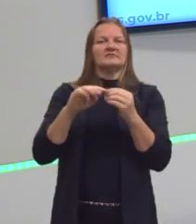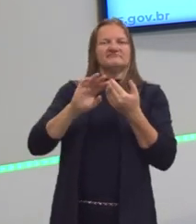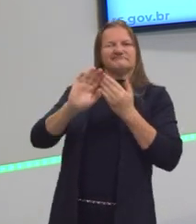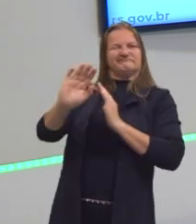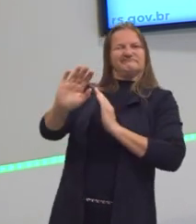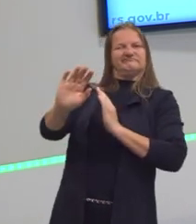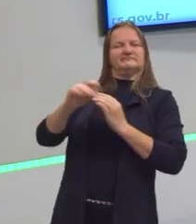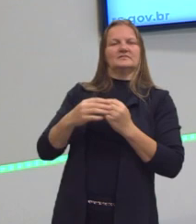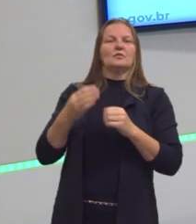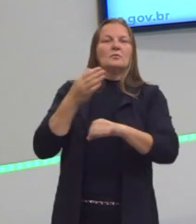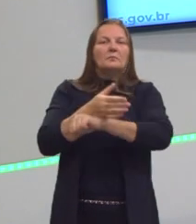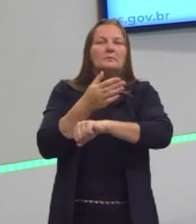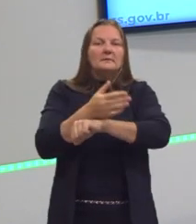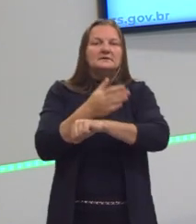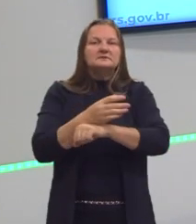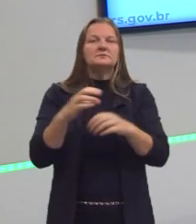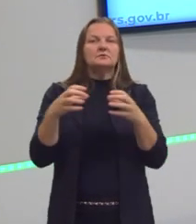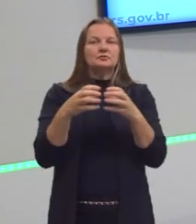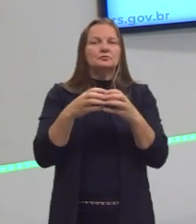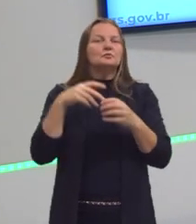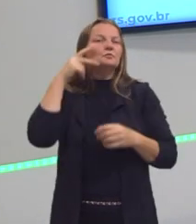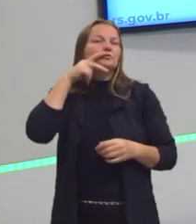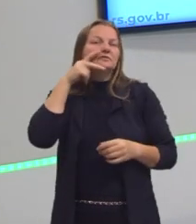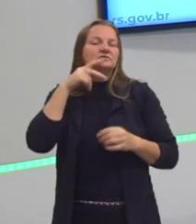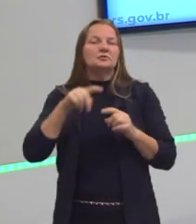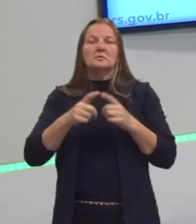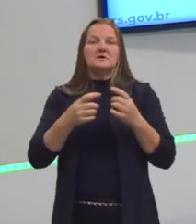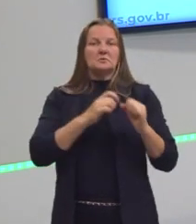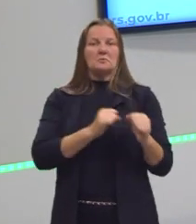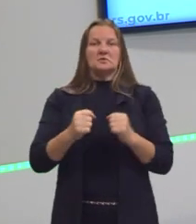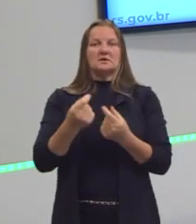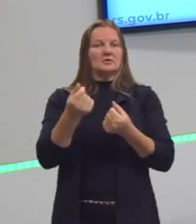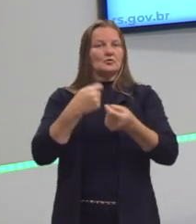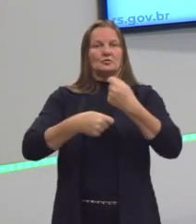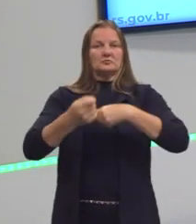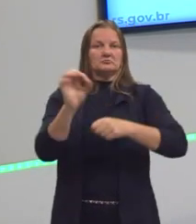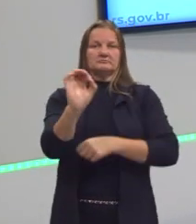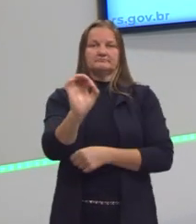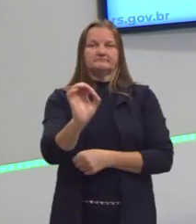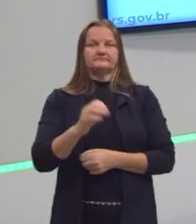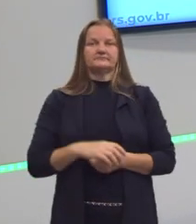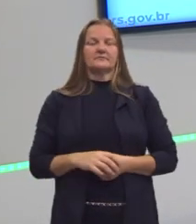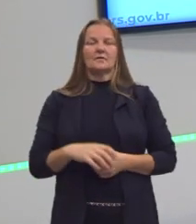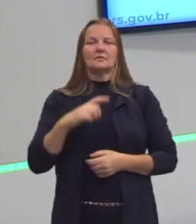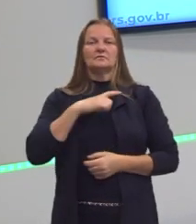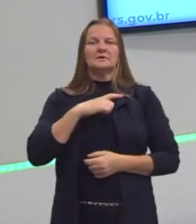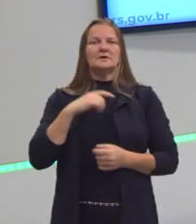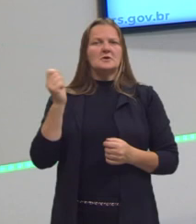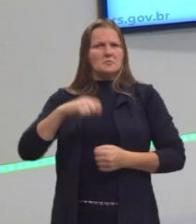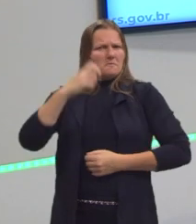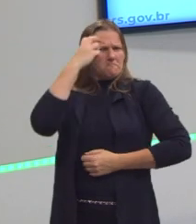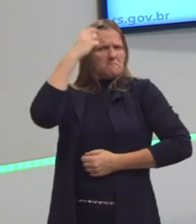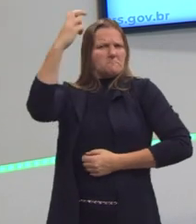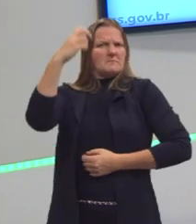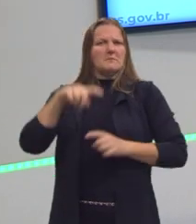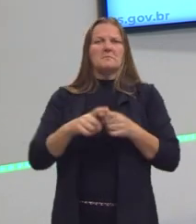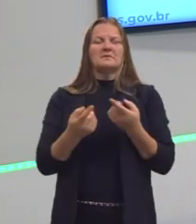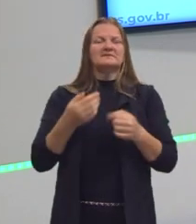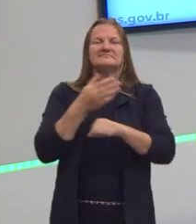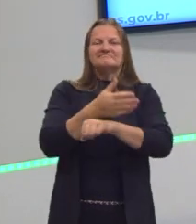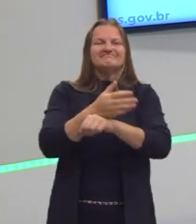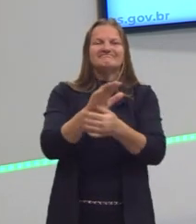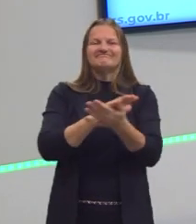Ou ele participa de um grupo político, mas não tem poder econômico. Ou ele tem uma alta capacidade intelectual, mas não